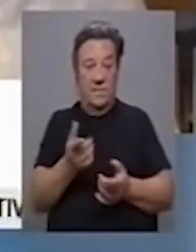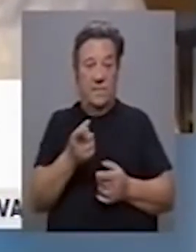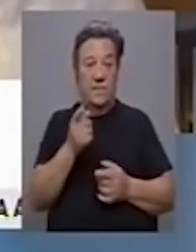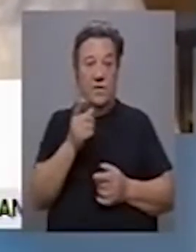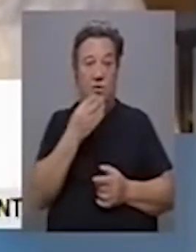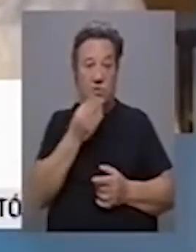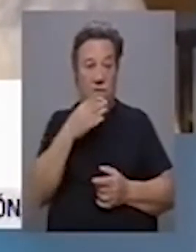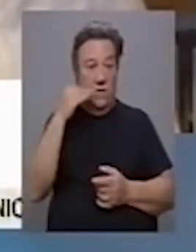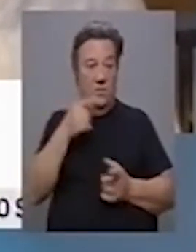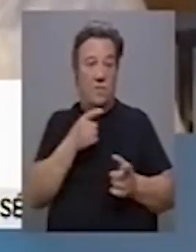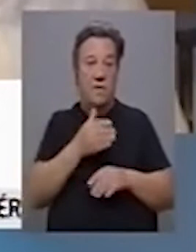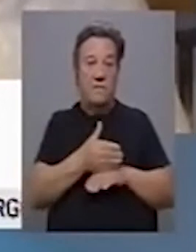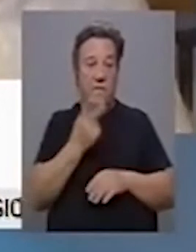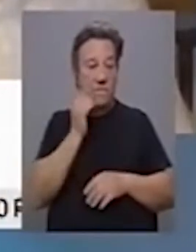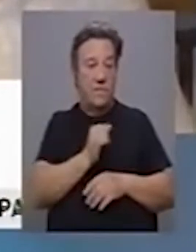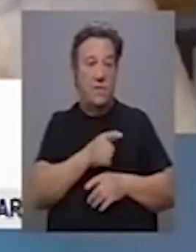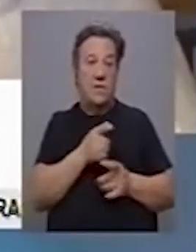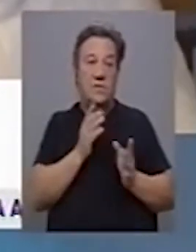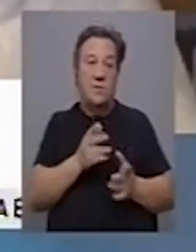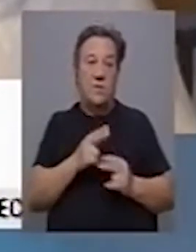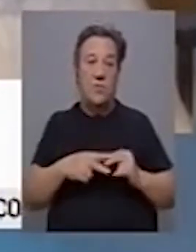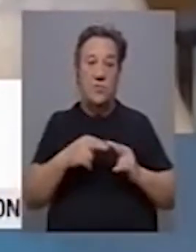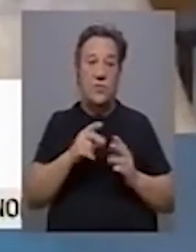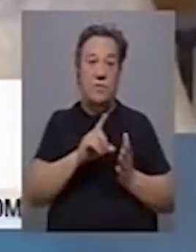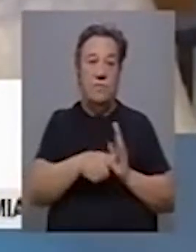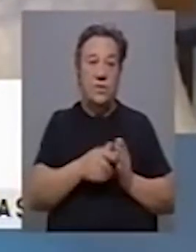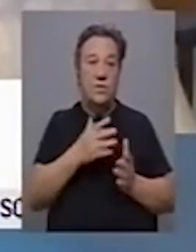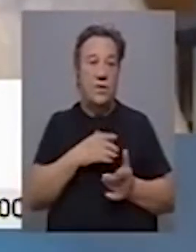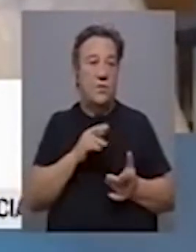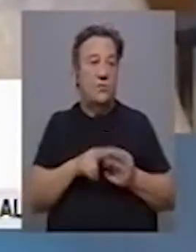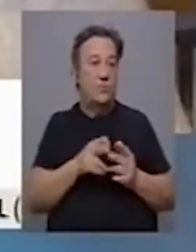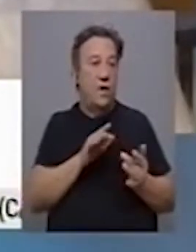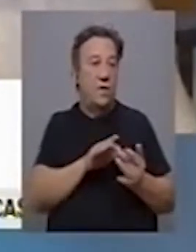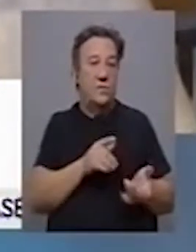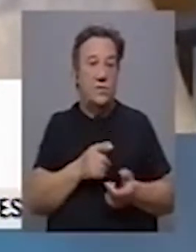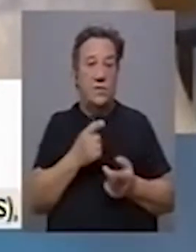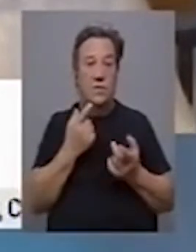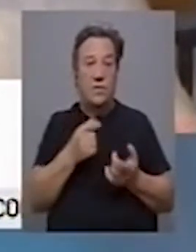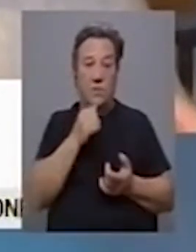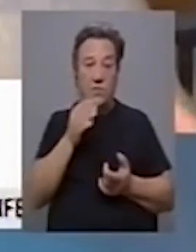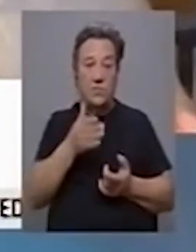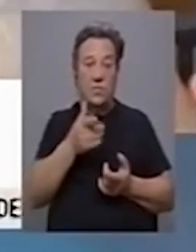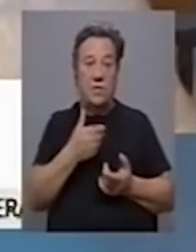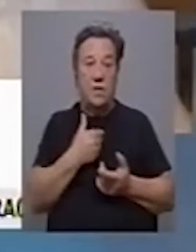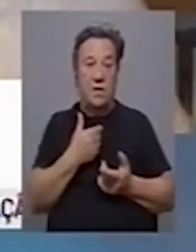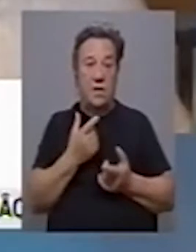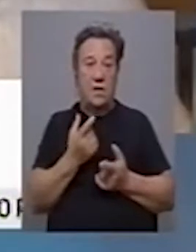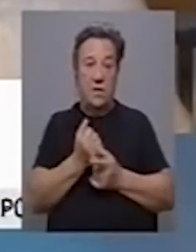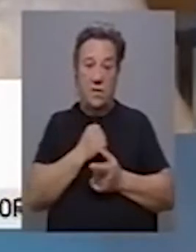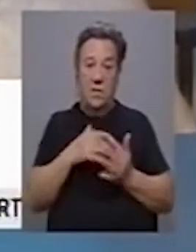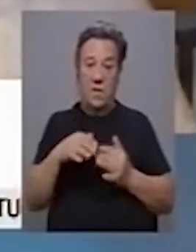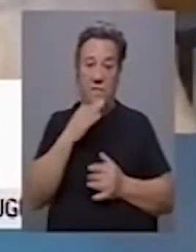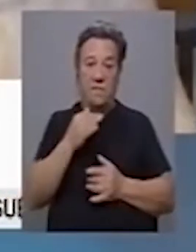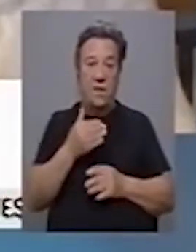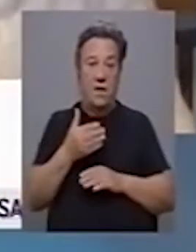Portanto, os jovens adultos estão numa fase da sua vida em que estão a construir projetos, estão a construir relações e estão sobretudo a deixar aquilo que o seu ambiente